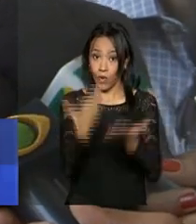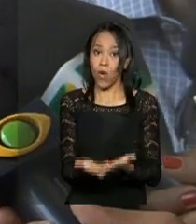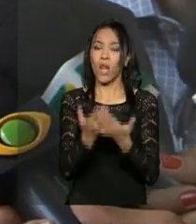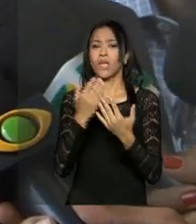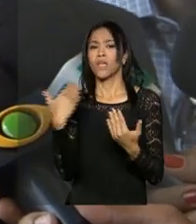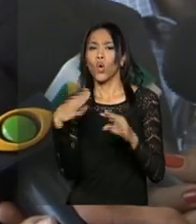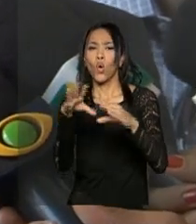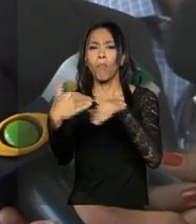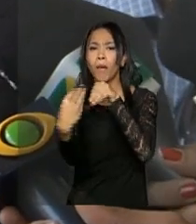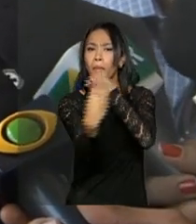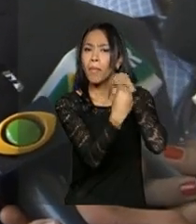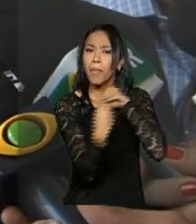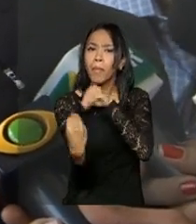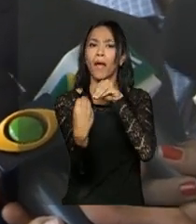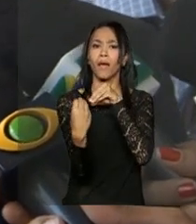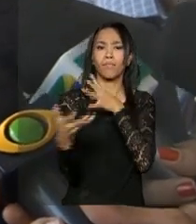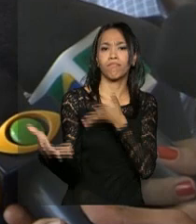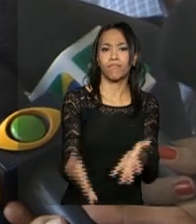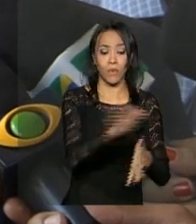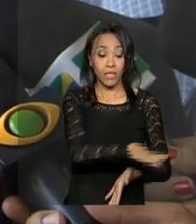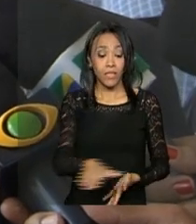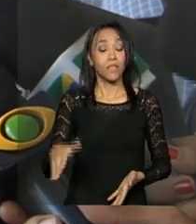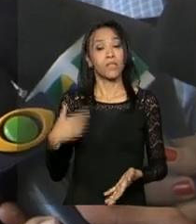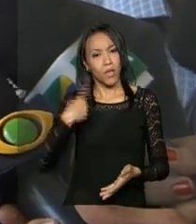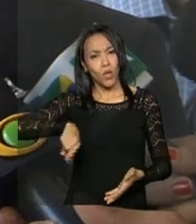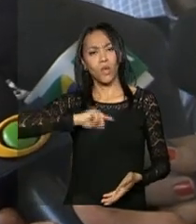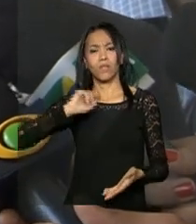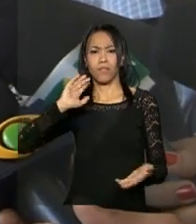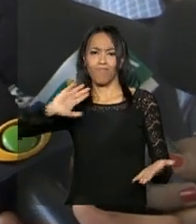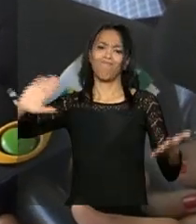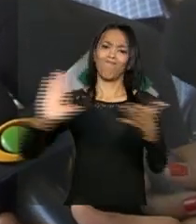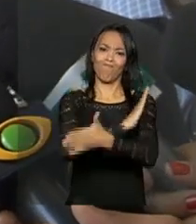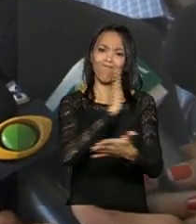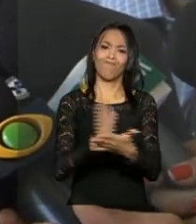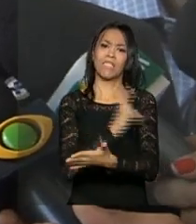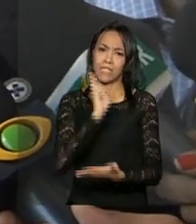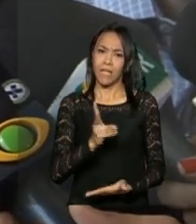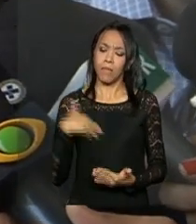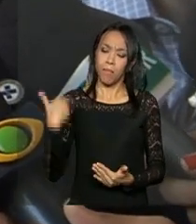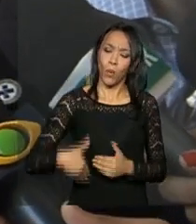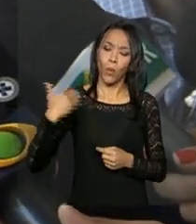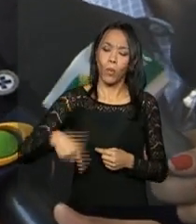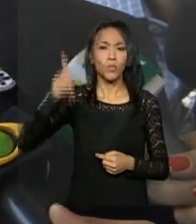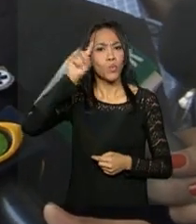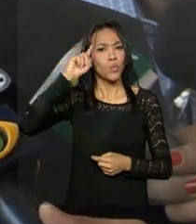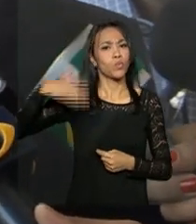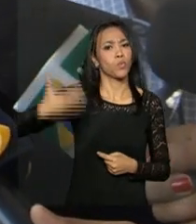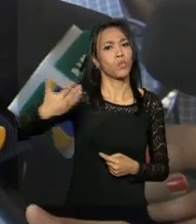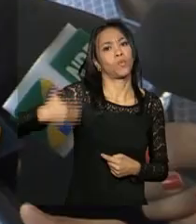mobilizando, participando com as crianças para a gente fazer um combate sistemático, permanente,